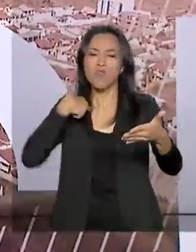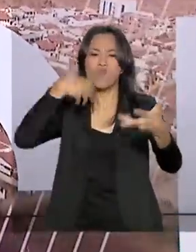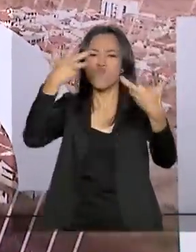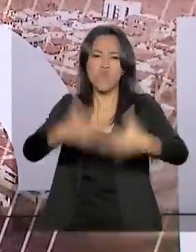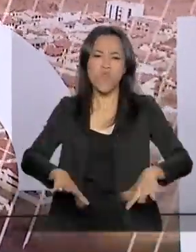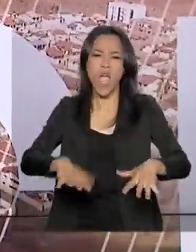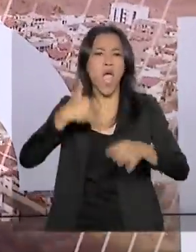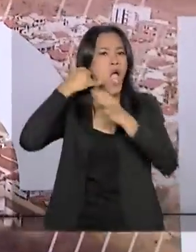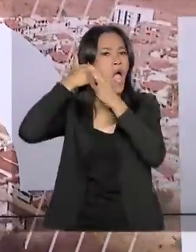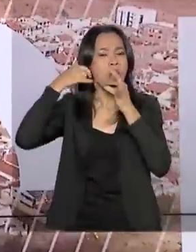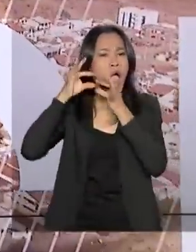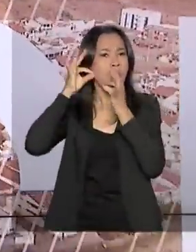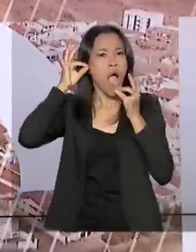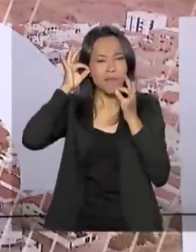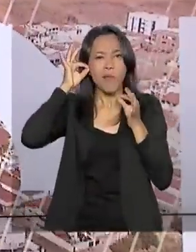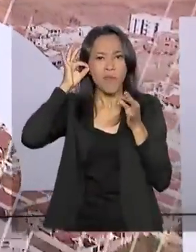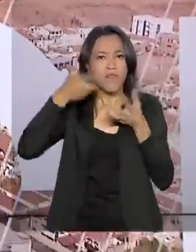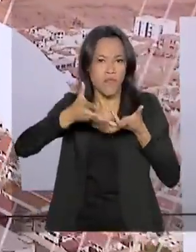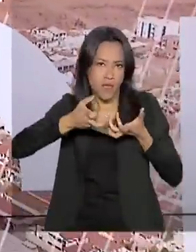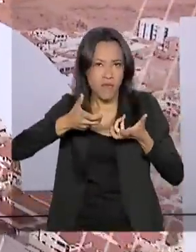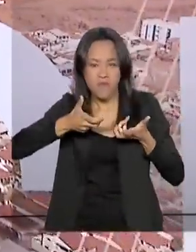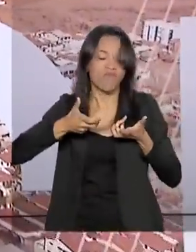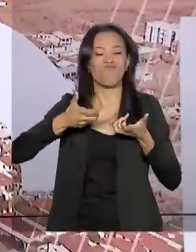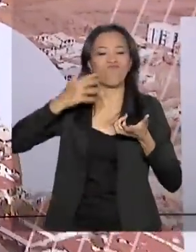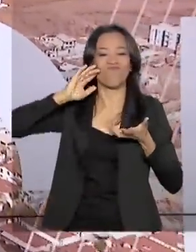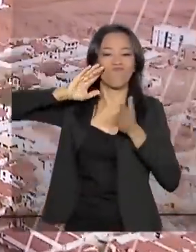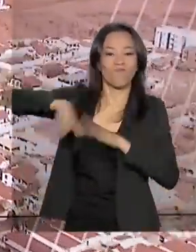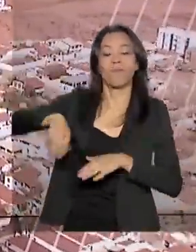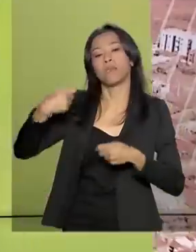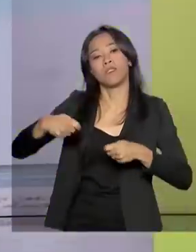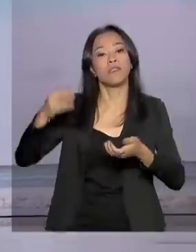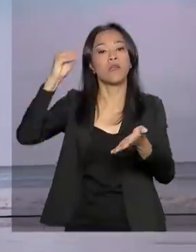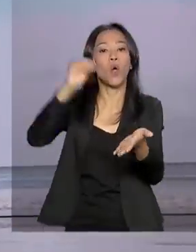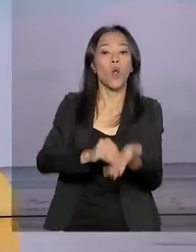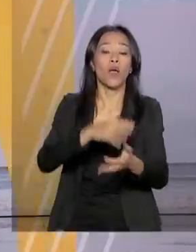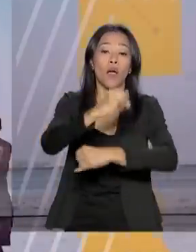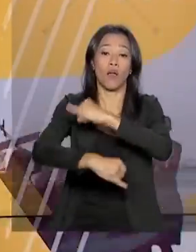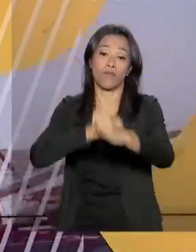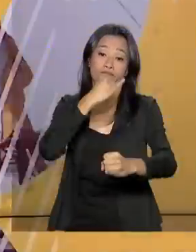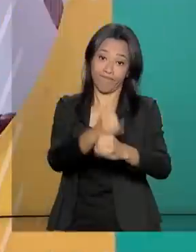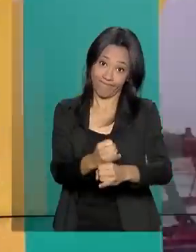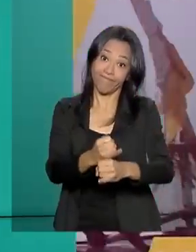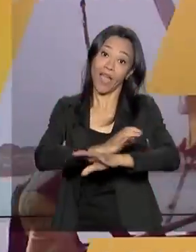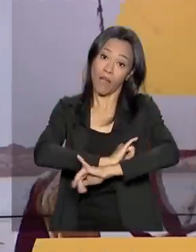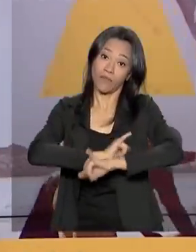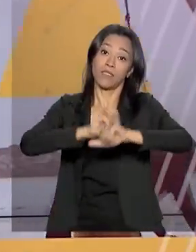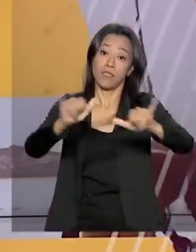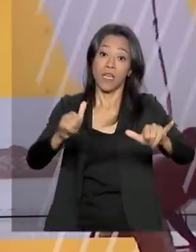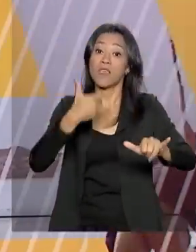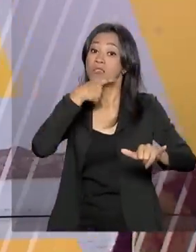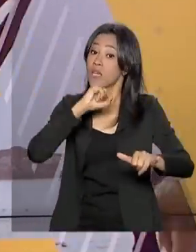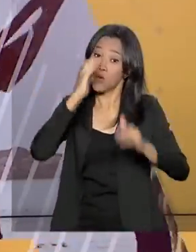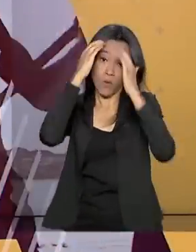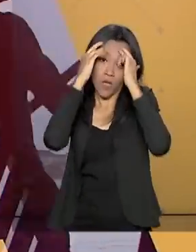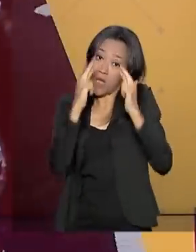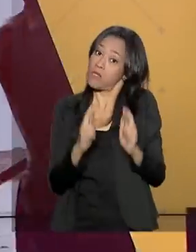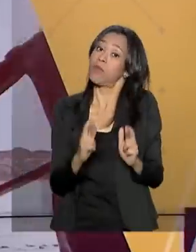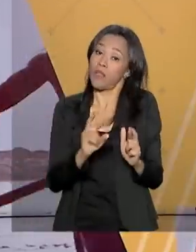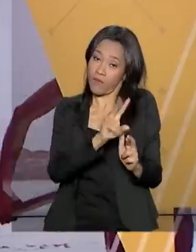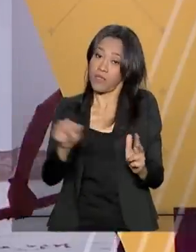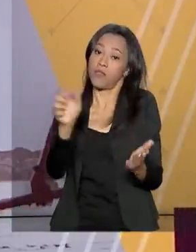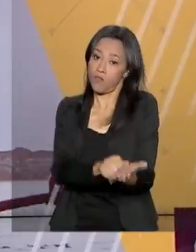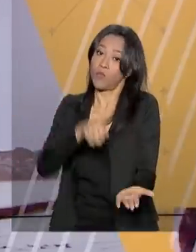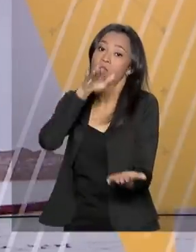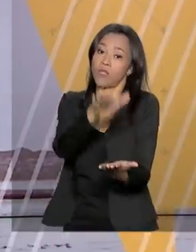chamadas de telemarketing oferecendo serviços. Elas vão ter que divulgar um canal de atendimento ao consumidor e quem descumprir a regra vai ser